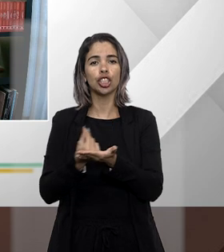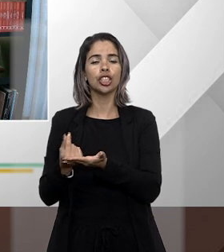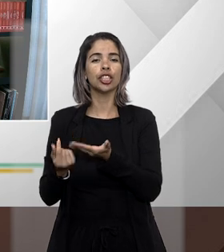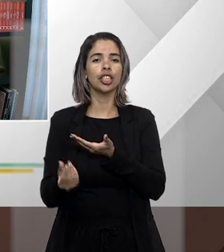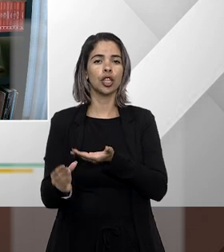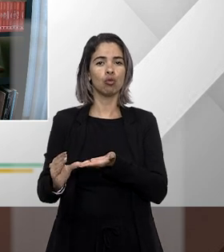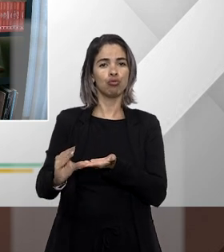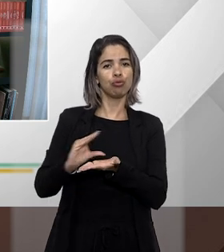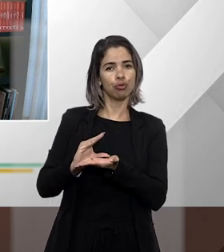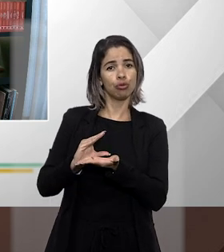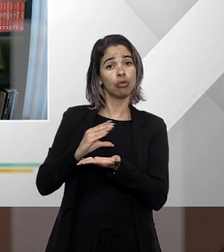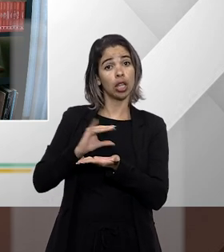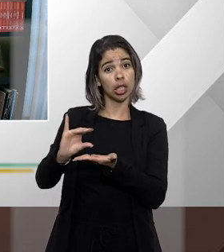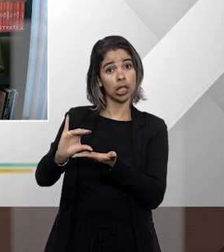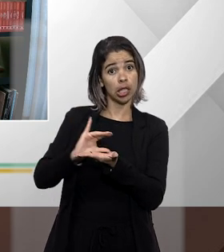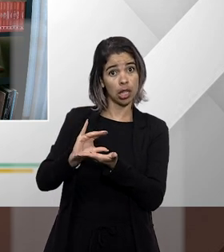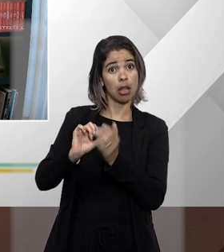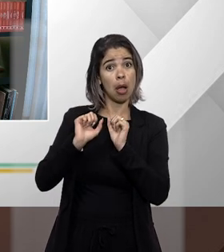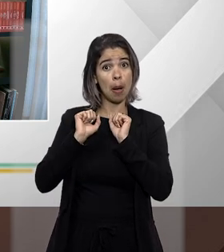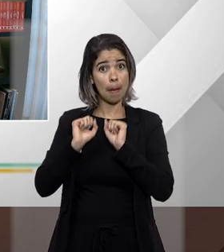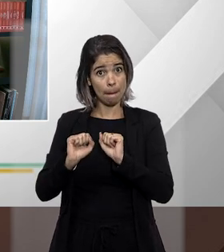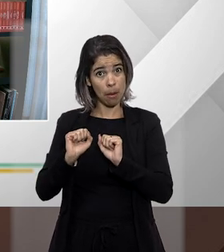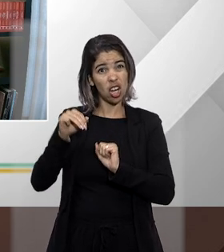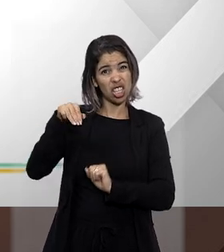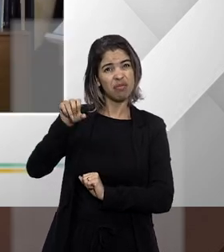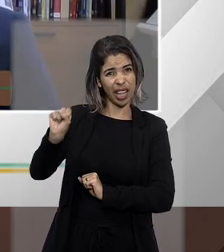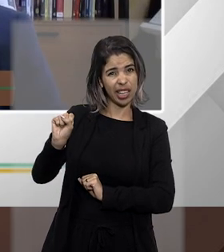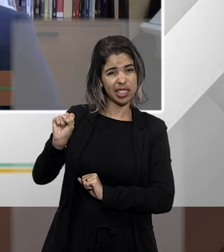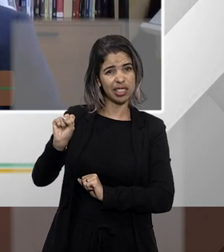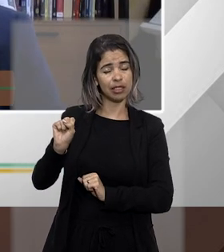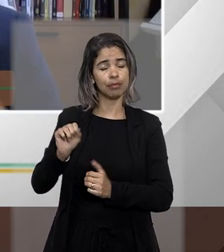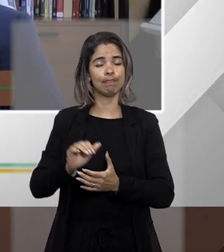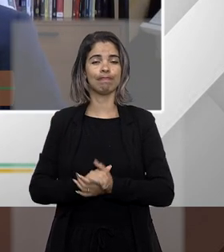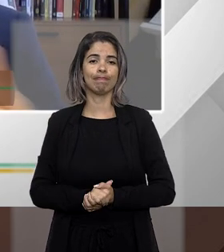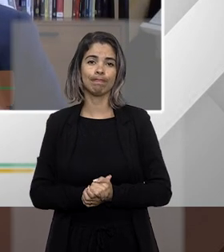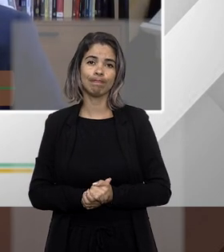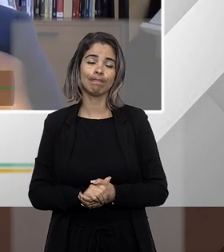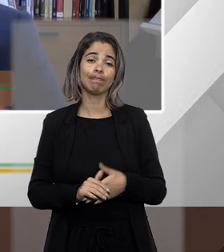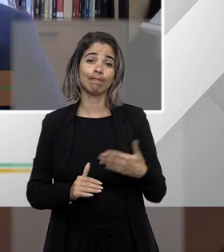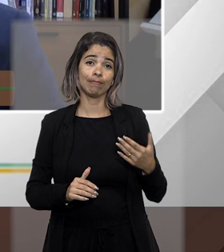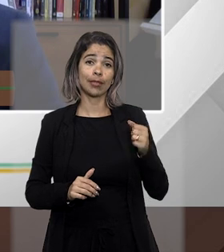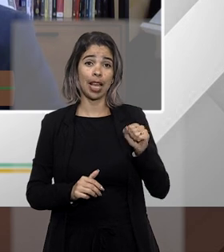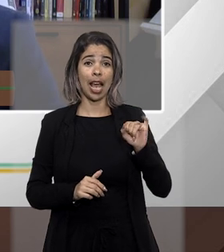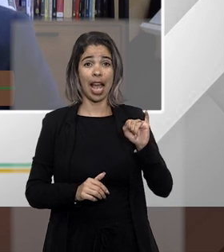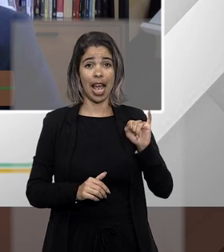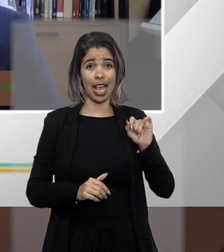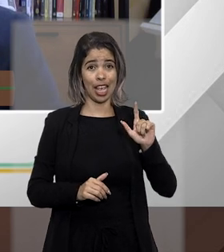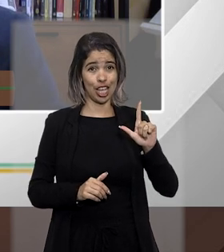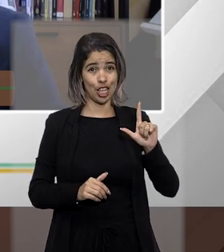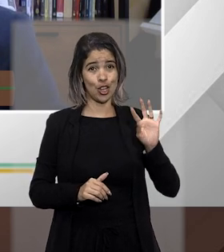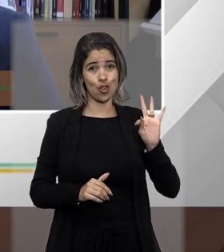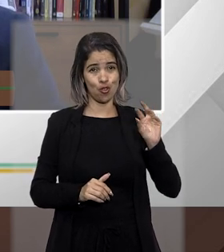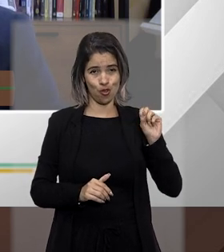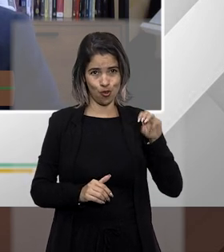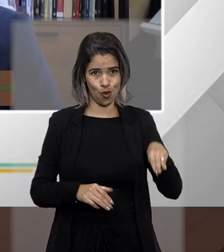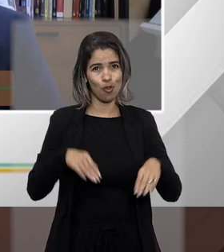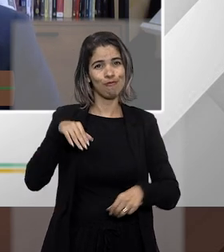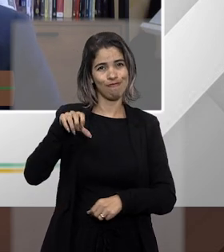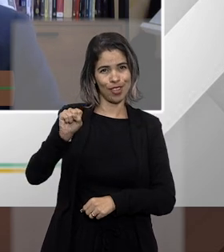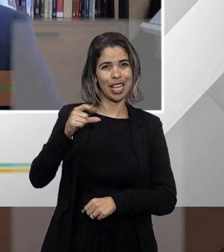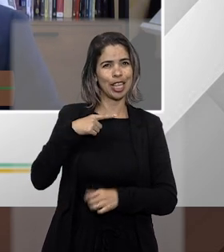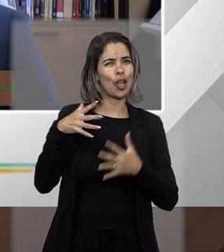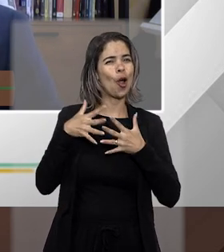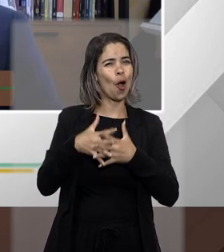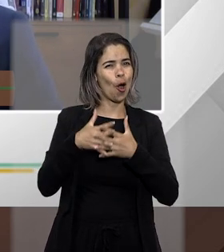o próprio doutor Aeto destacou o mandado de segurança ele acaba tendo na prática essas confusões ele não pode figurar ali como